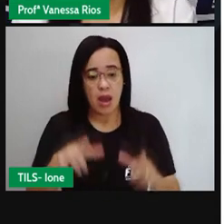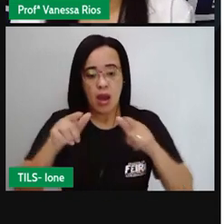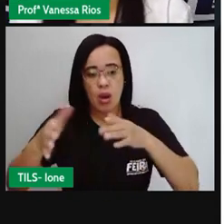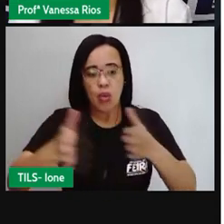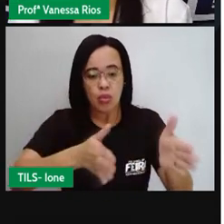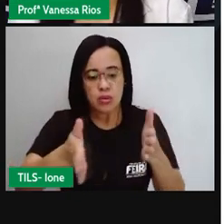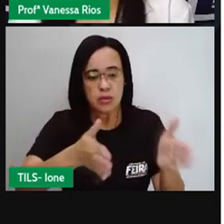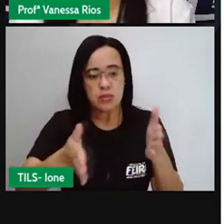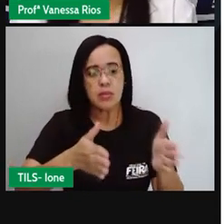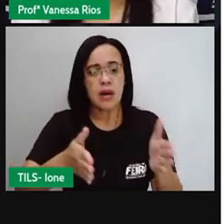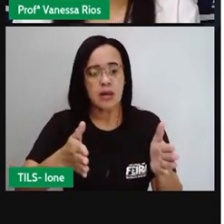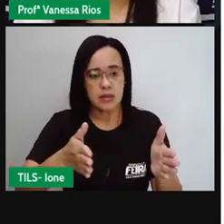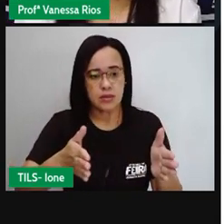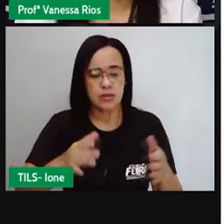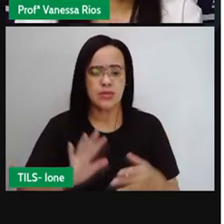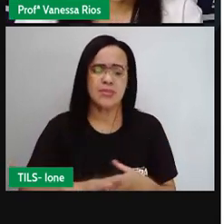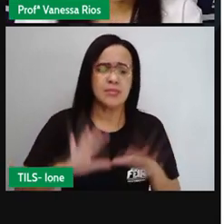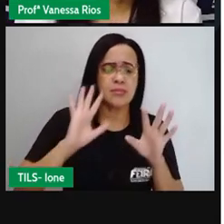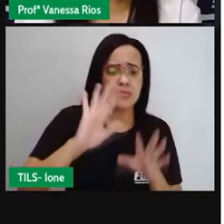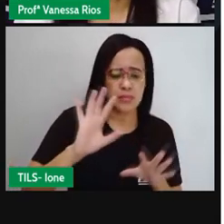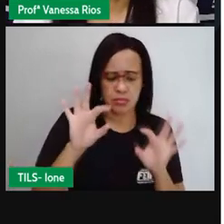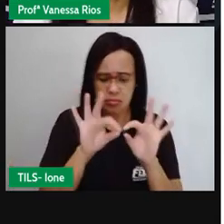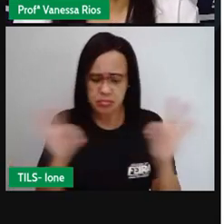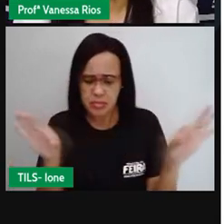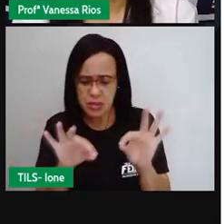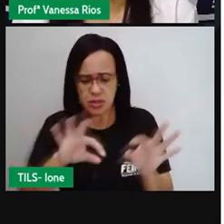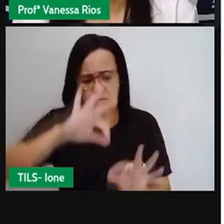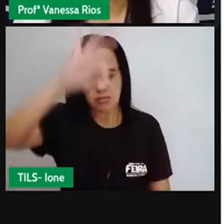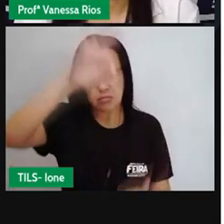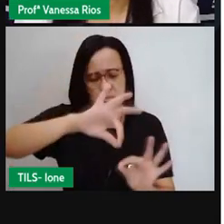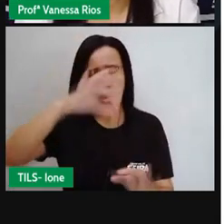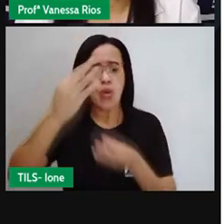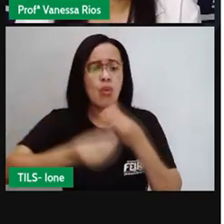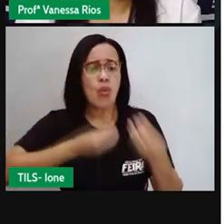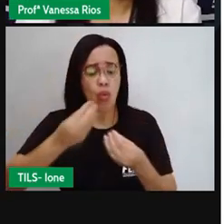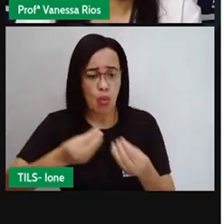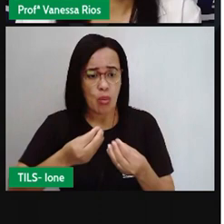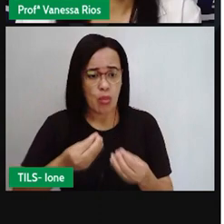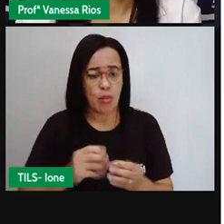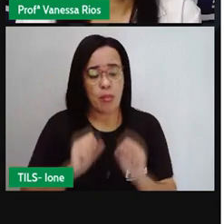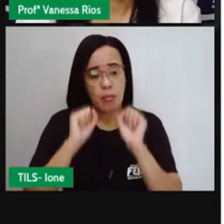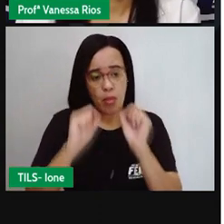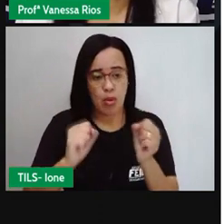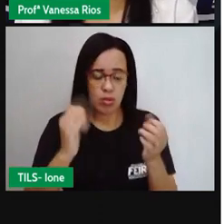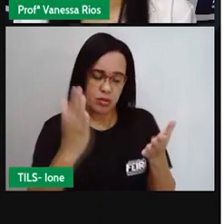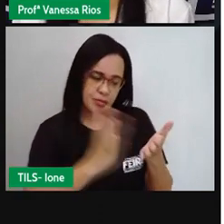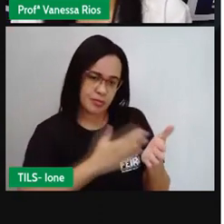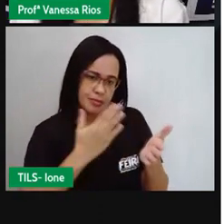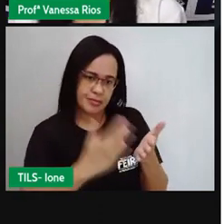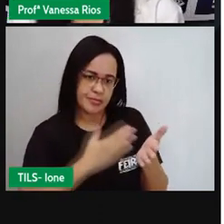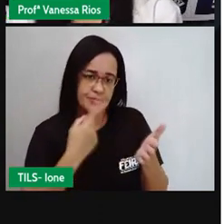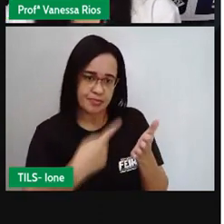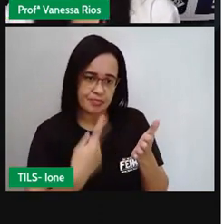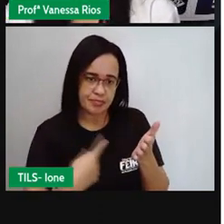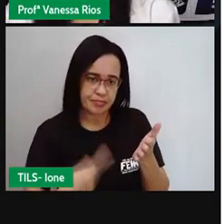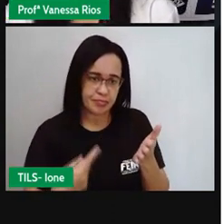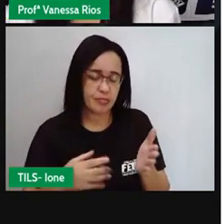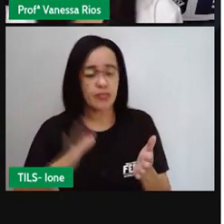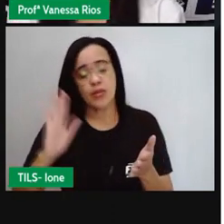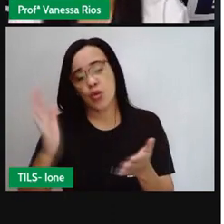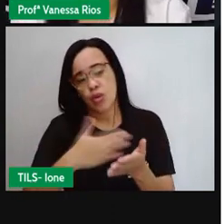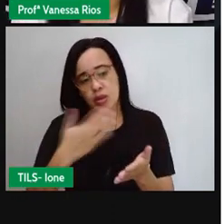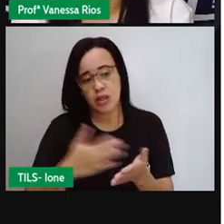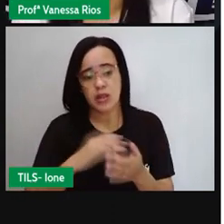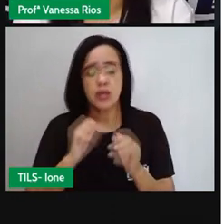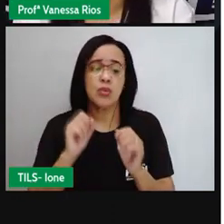faz para medir? Num desenho aí, no caderno, no livro, a gente vai usar a régua. Para medir um espaço maior,